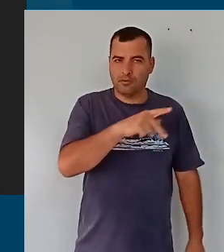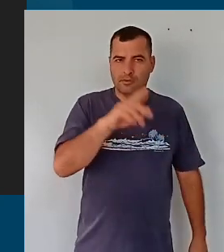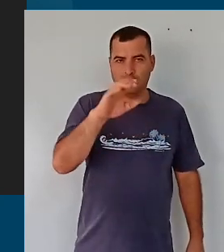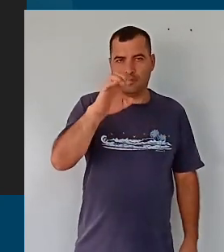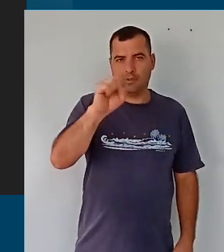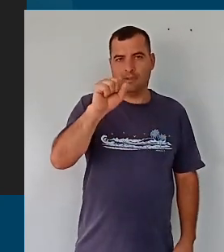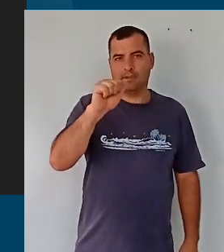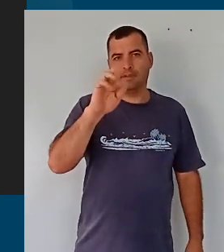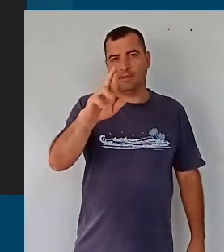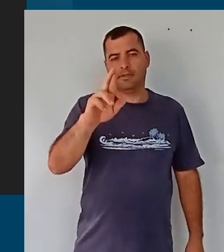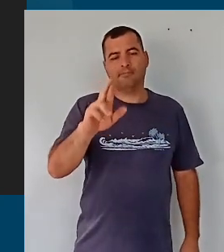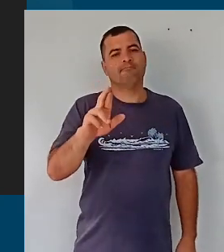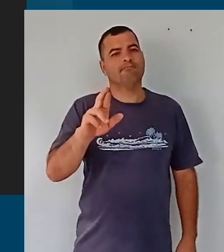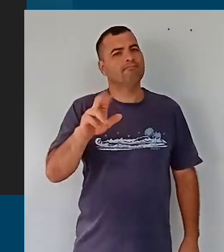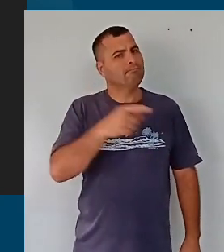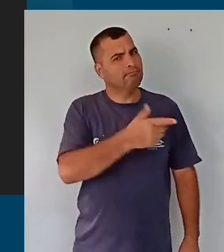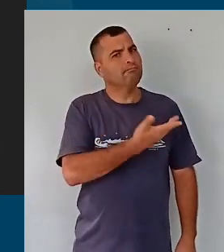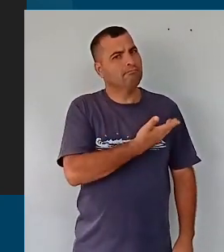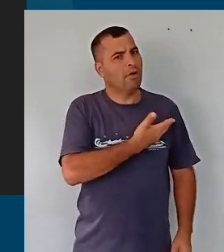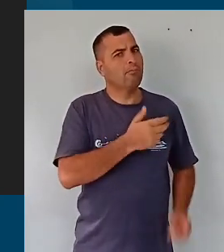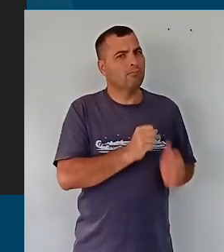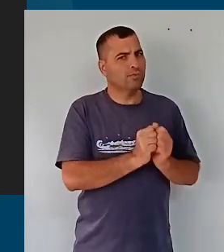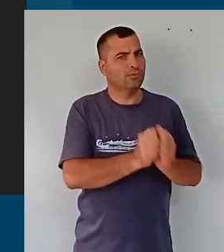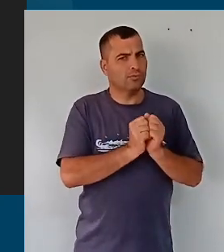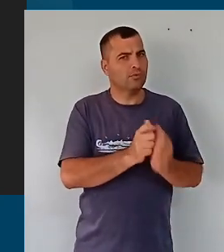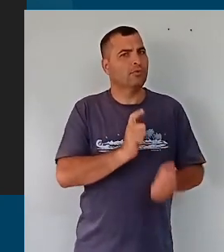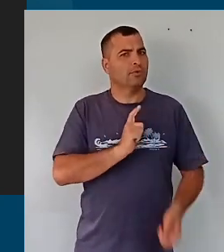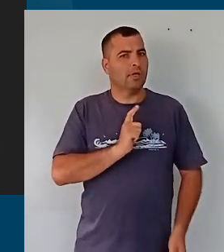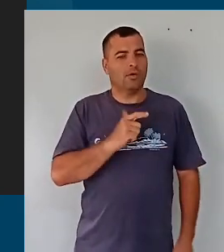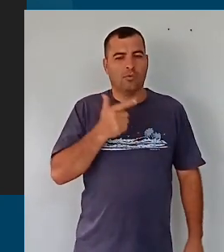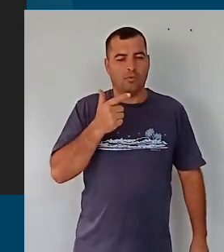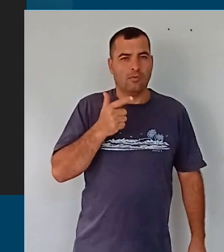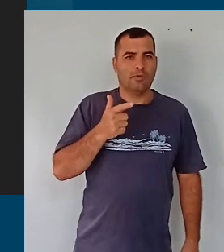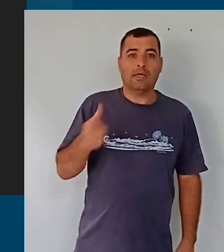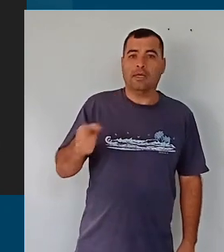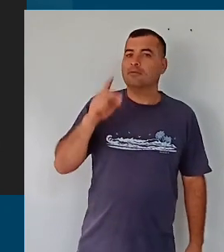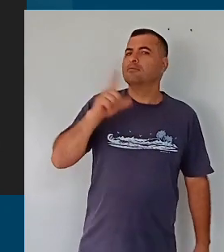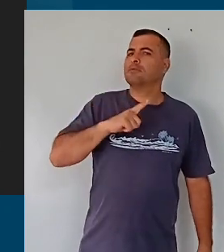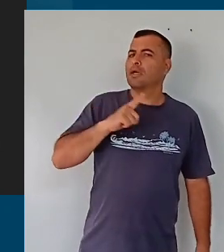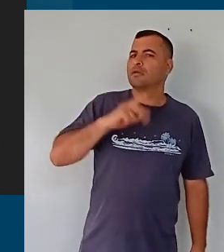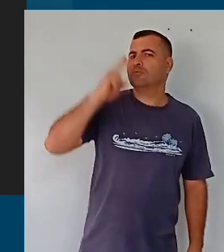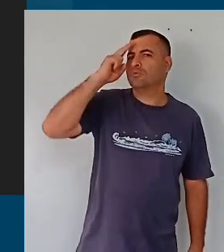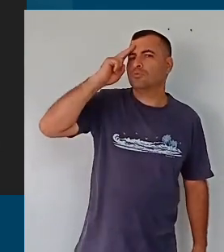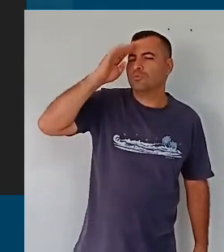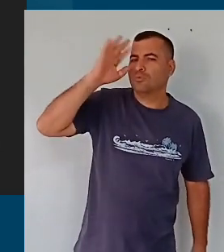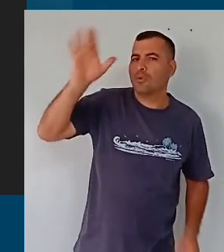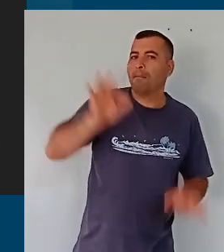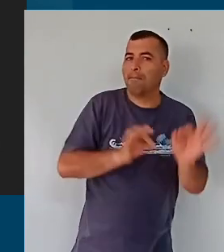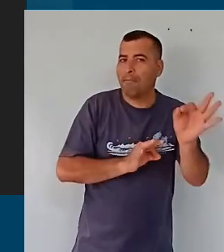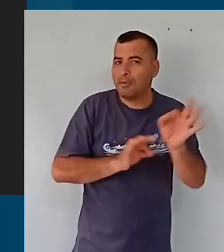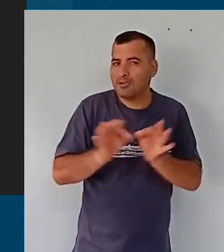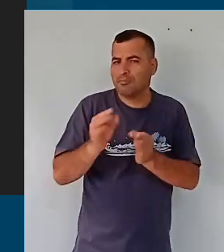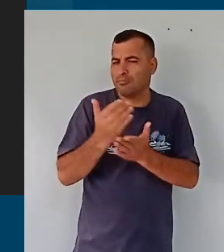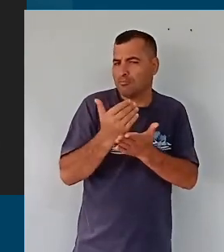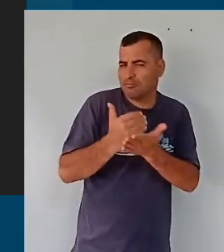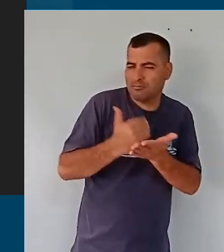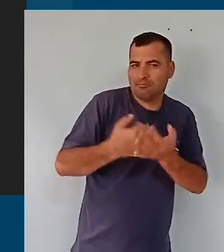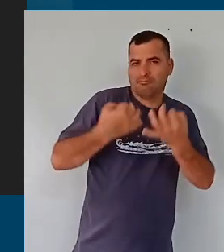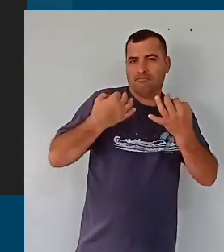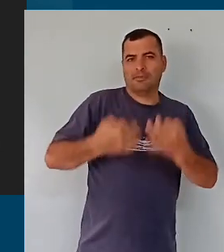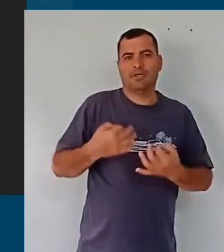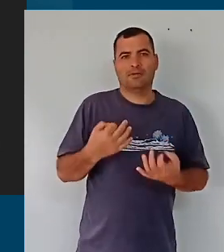Caligari, grande companheiro nosso. O professor sonhou com a gente esse projeto, esse programa.